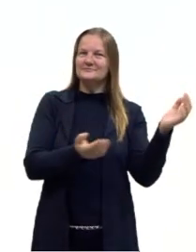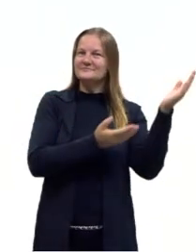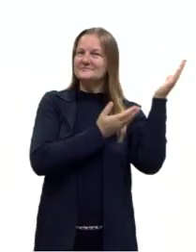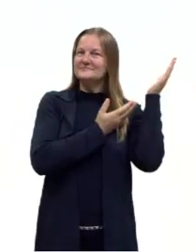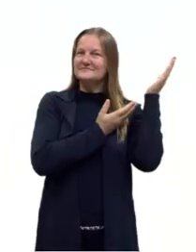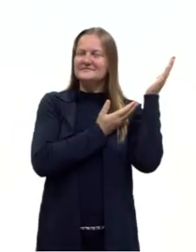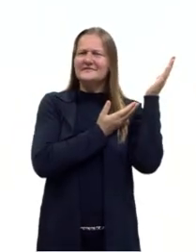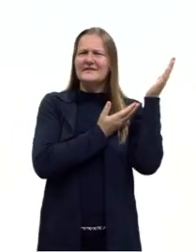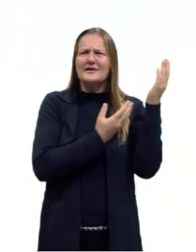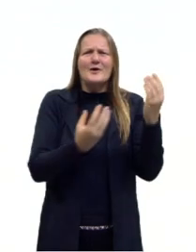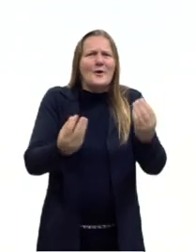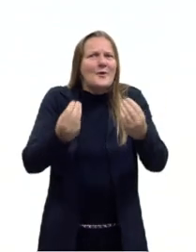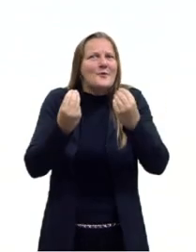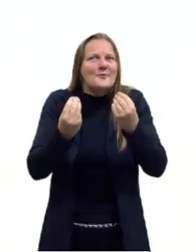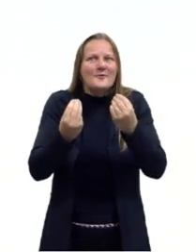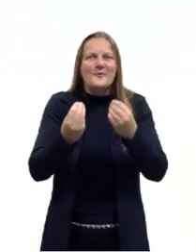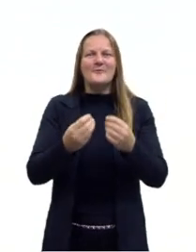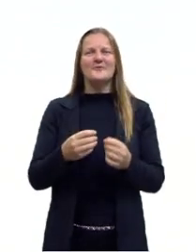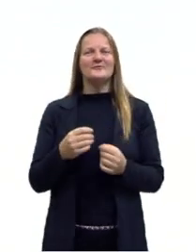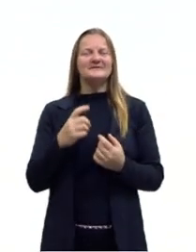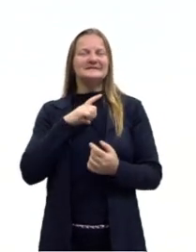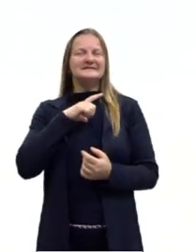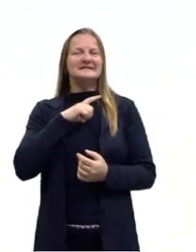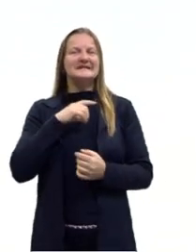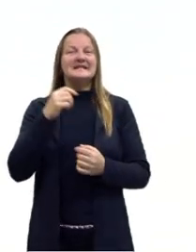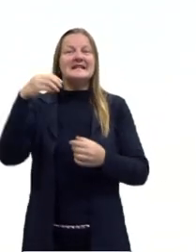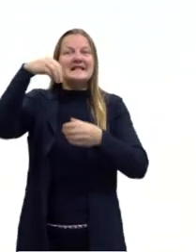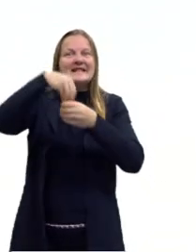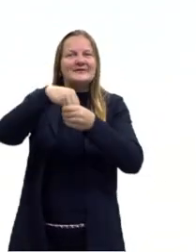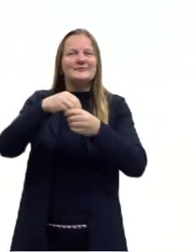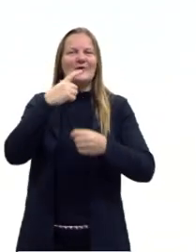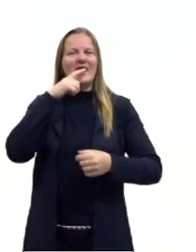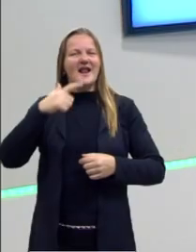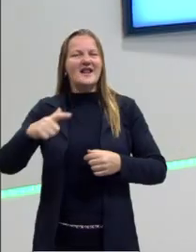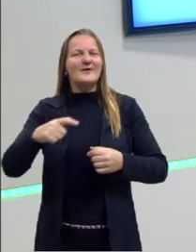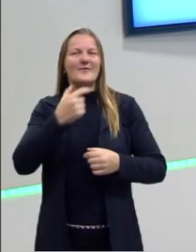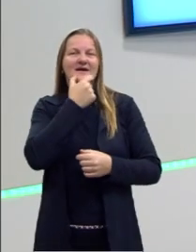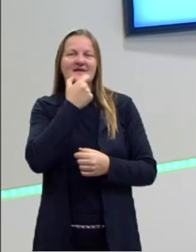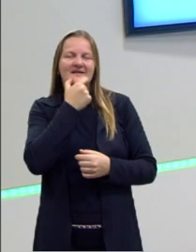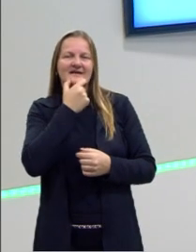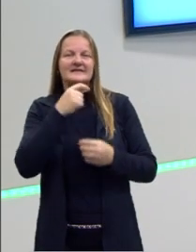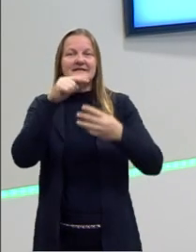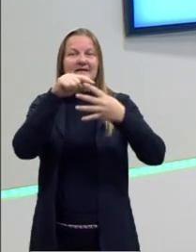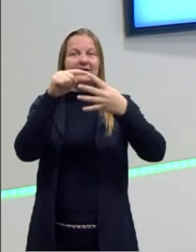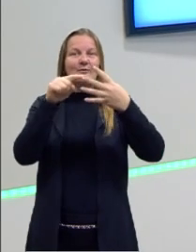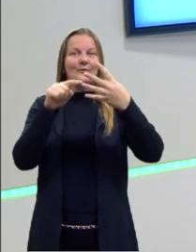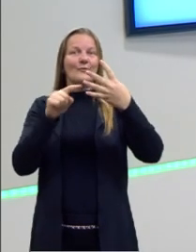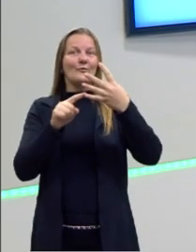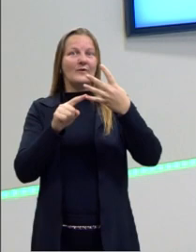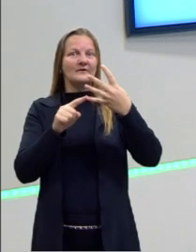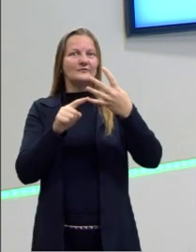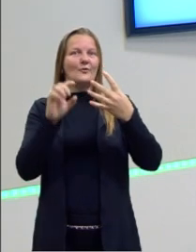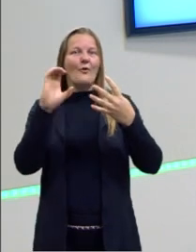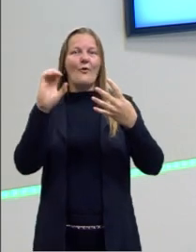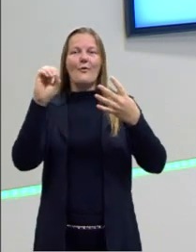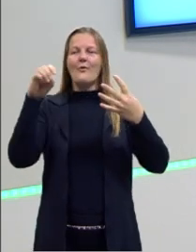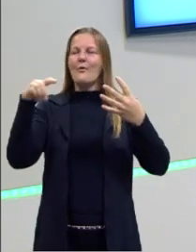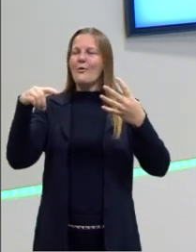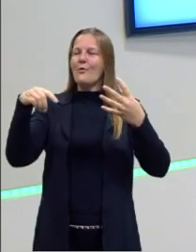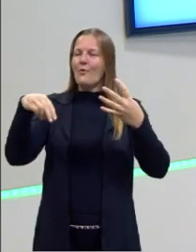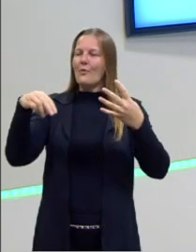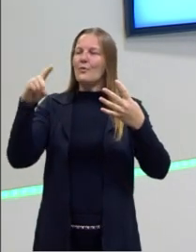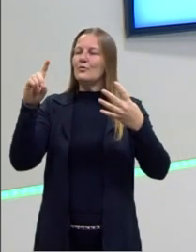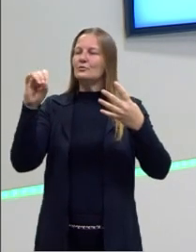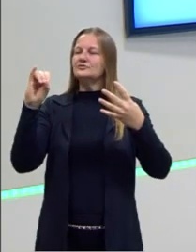condicionais em língua inglesa. Nós temos então 4 condicionais e nós vamos falar um pouquinho sobre cada uma, nós